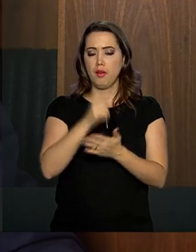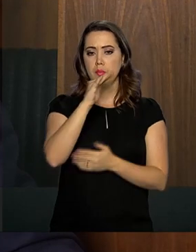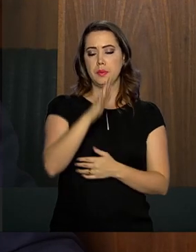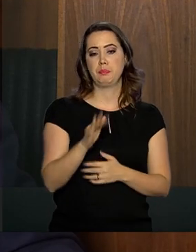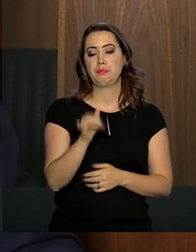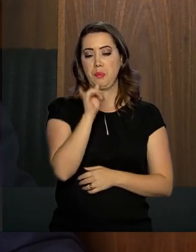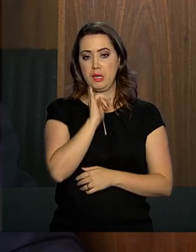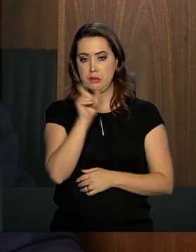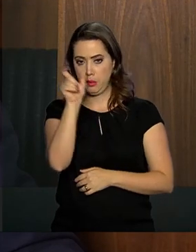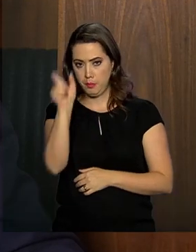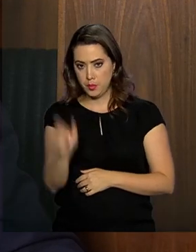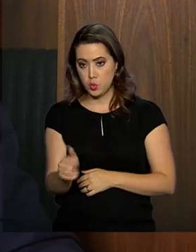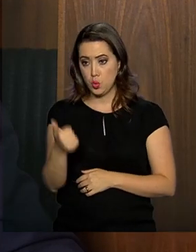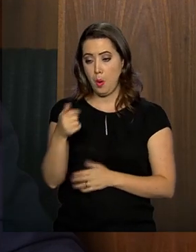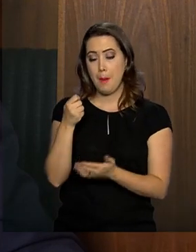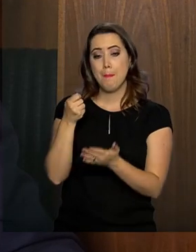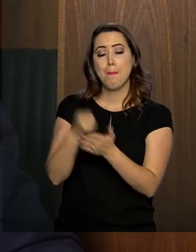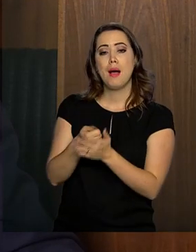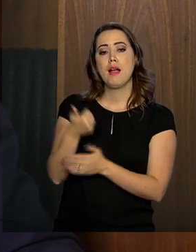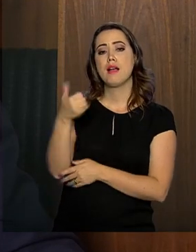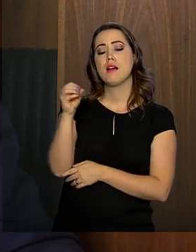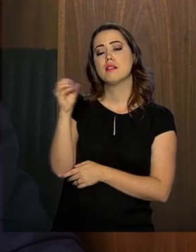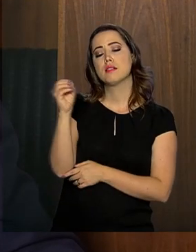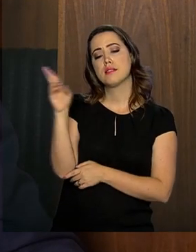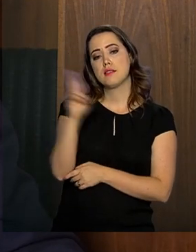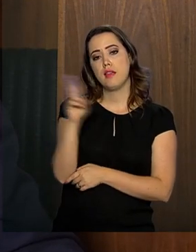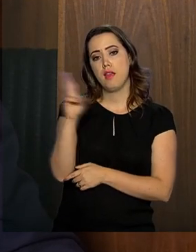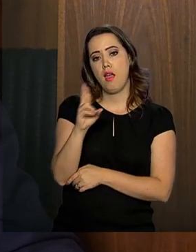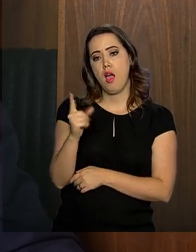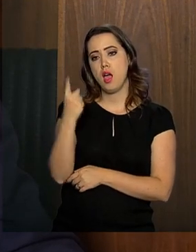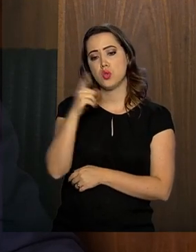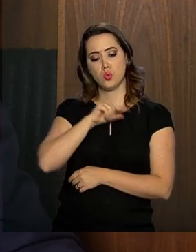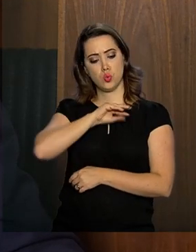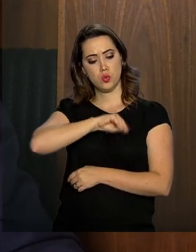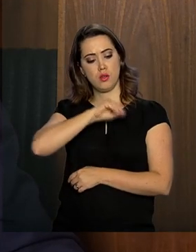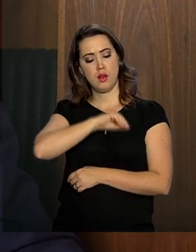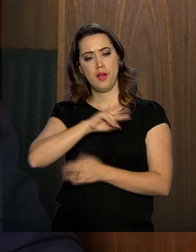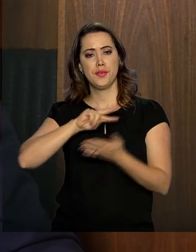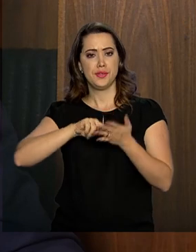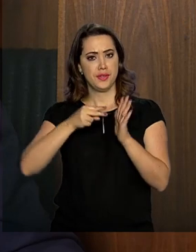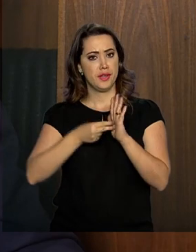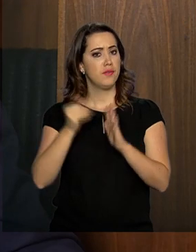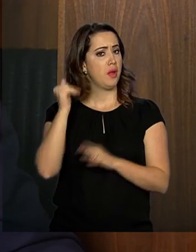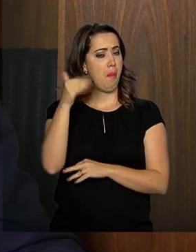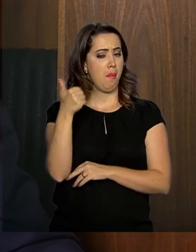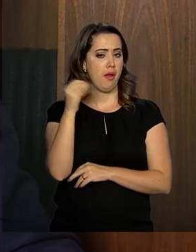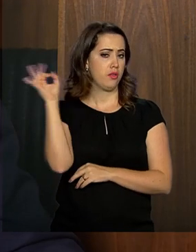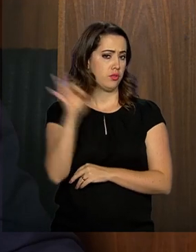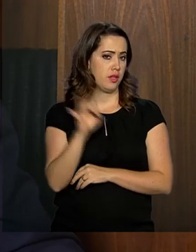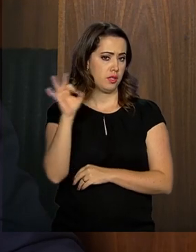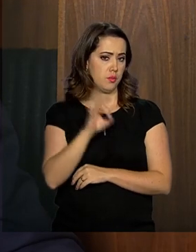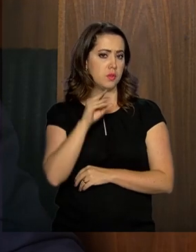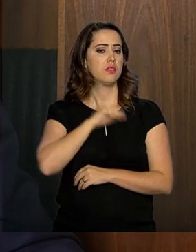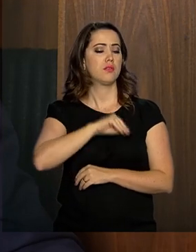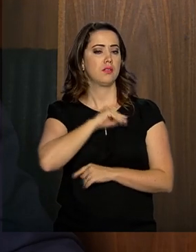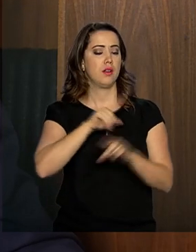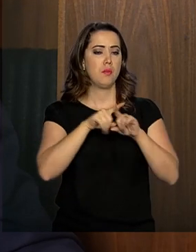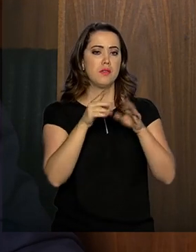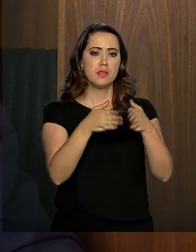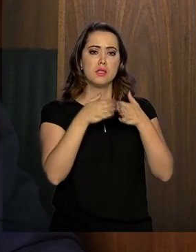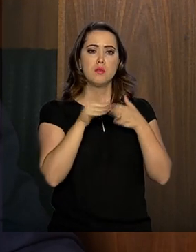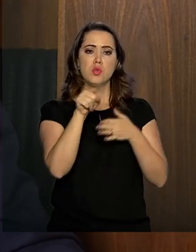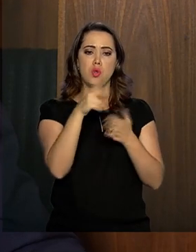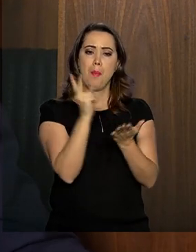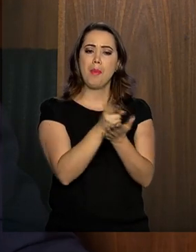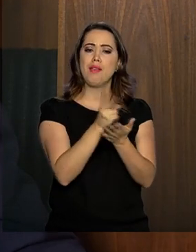R$ 100,00 para quem ganha um salário mínimo é 10% do seu salário. E pesa bastante no orçamento familiar. Mas você pedir essa